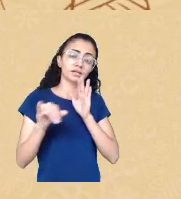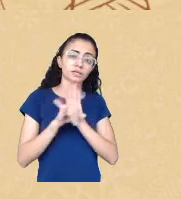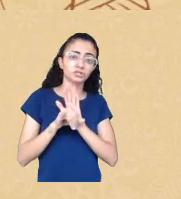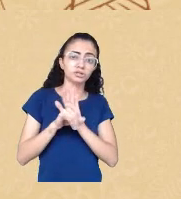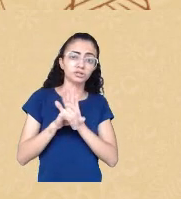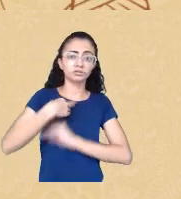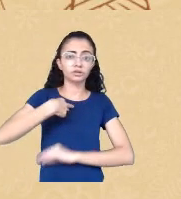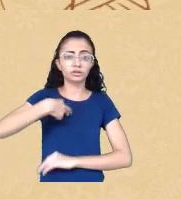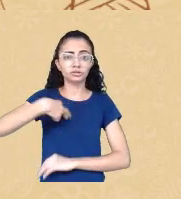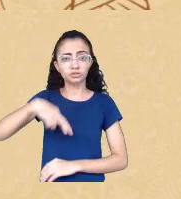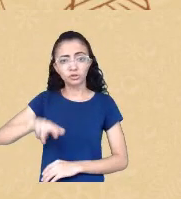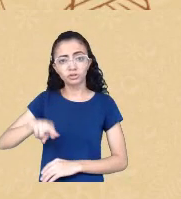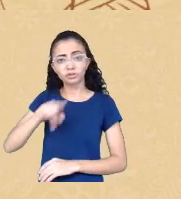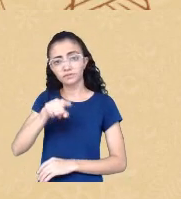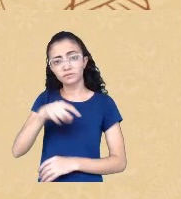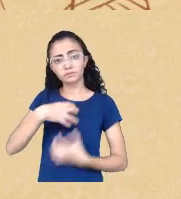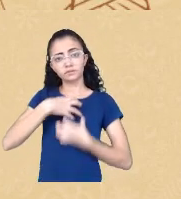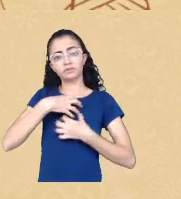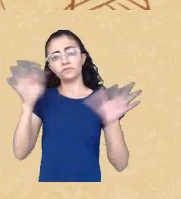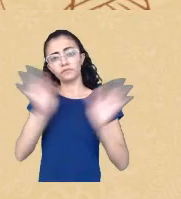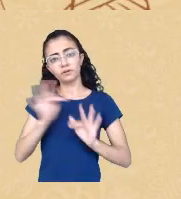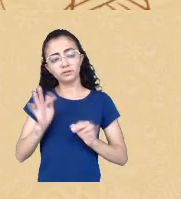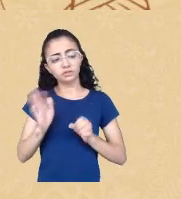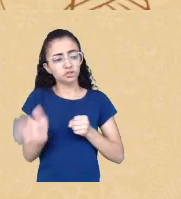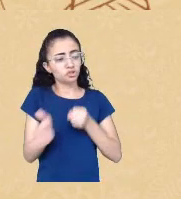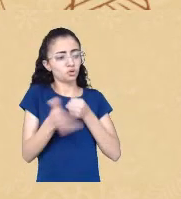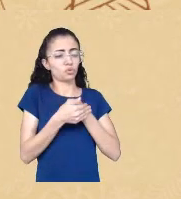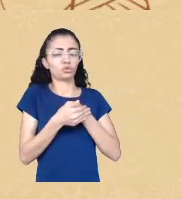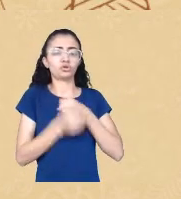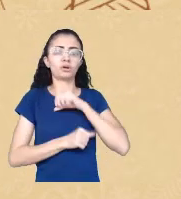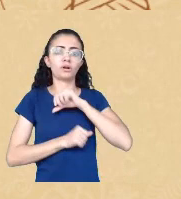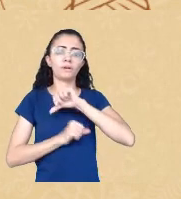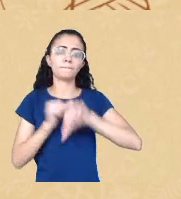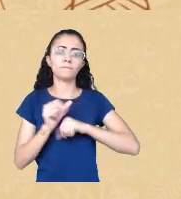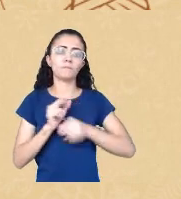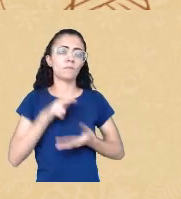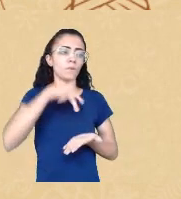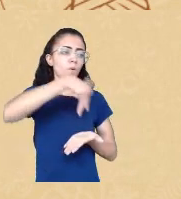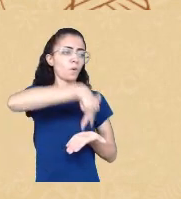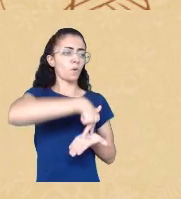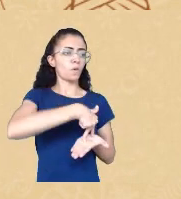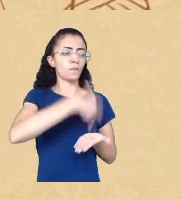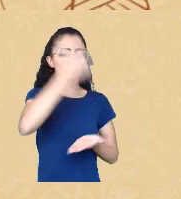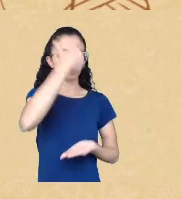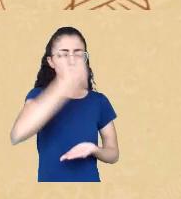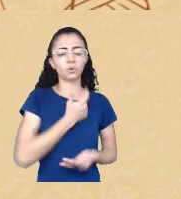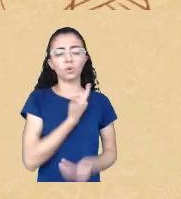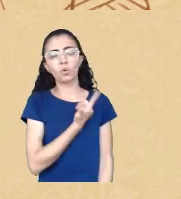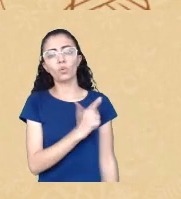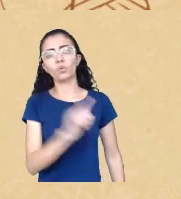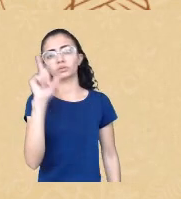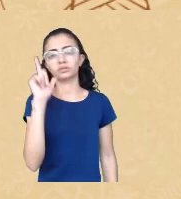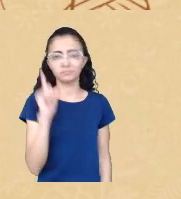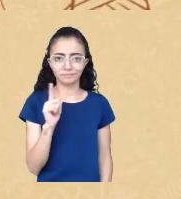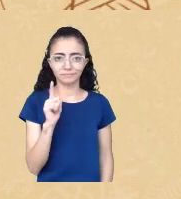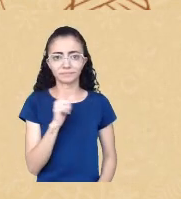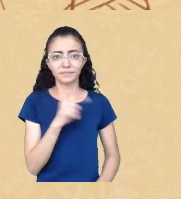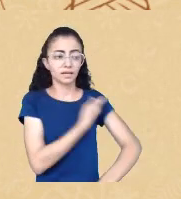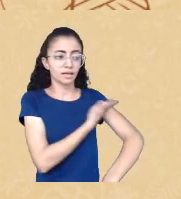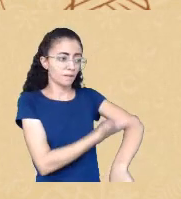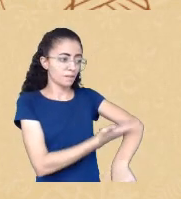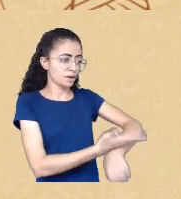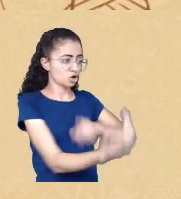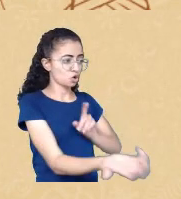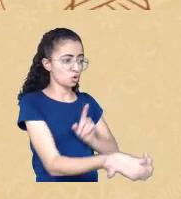realiza e assume uma outra persona do qual a branquitude vai lhe querer que